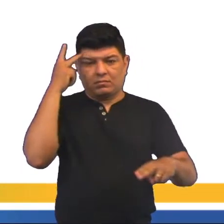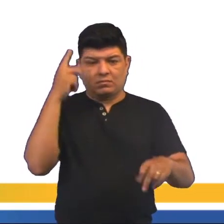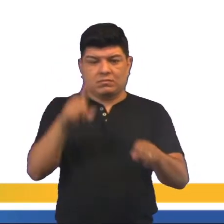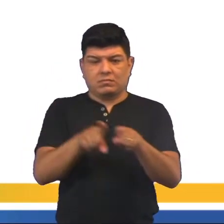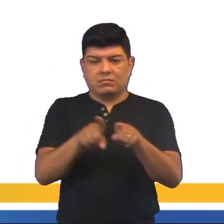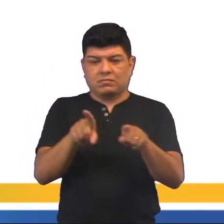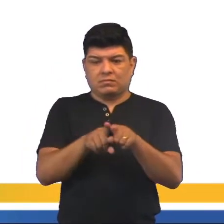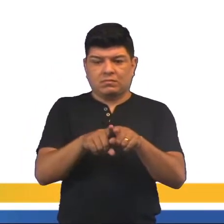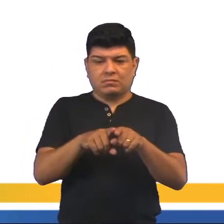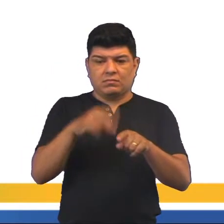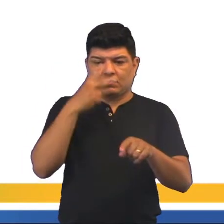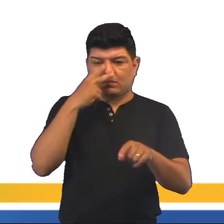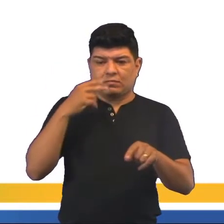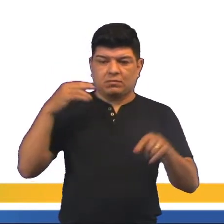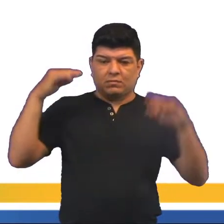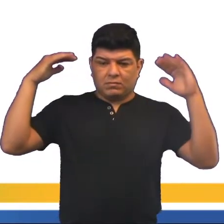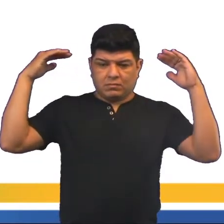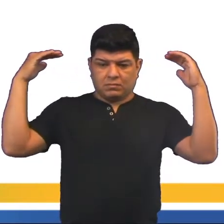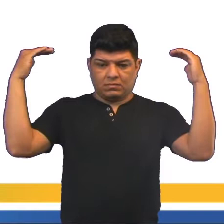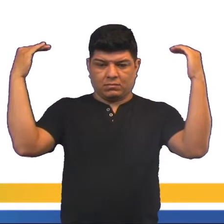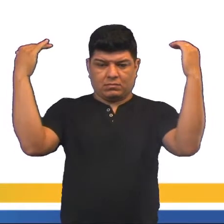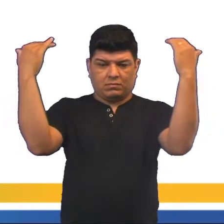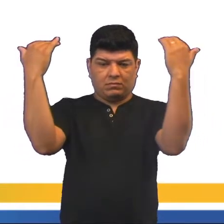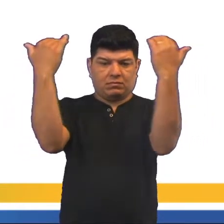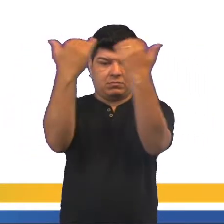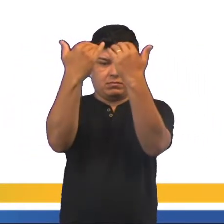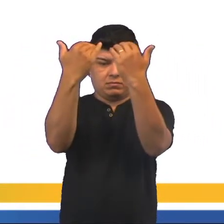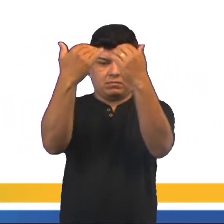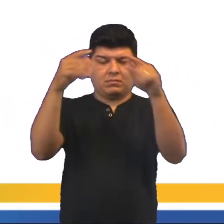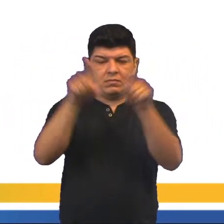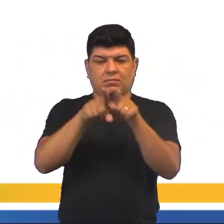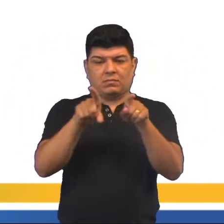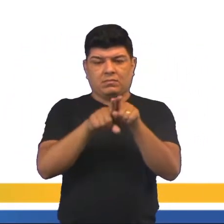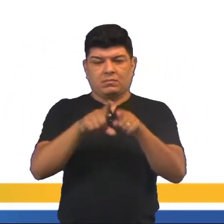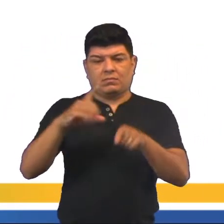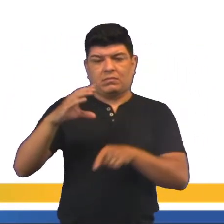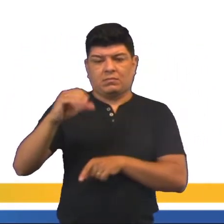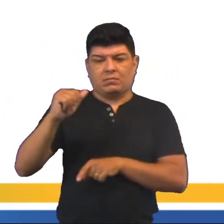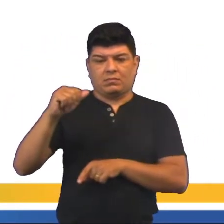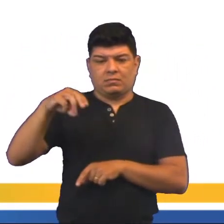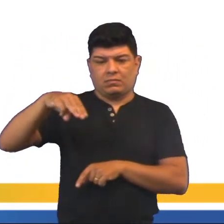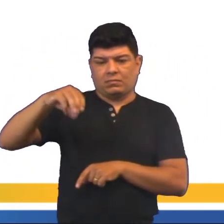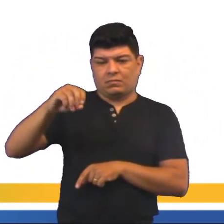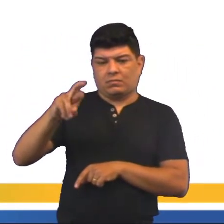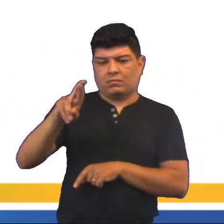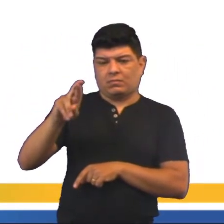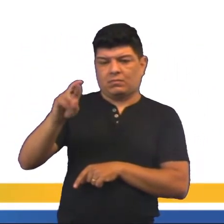dispõe nas galerias, né? Frisas e camarotes aí, nos